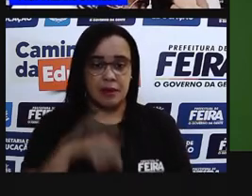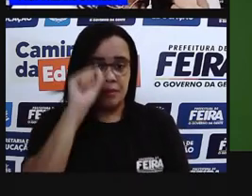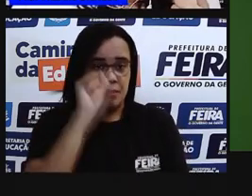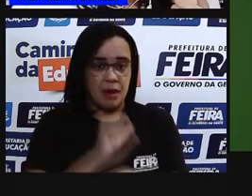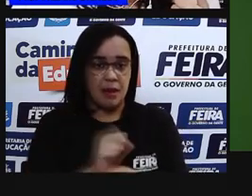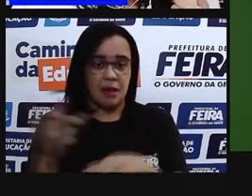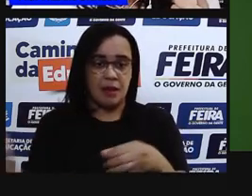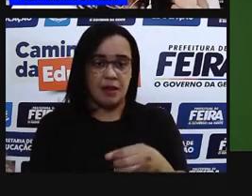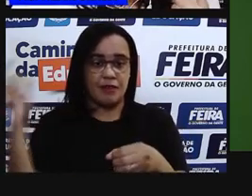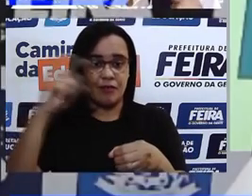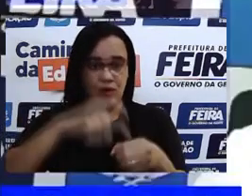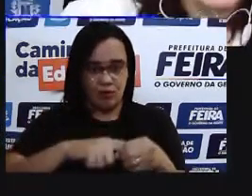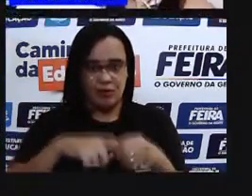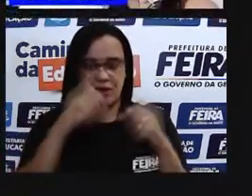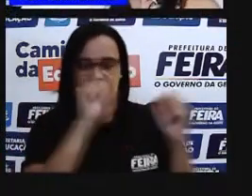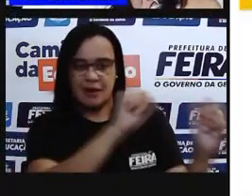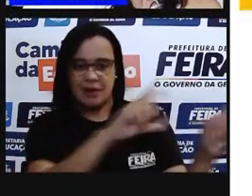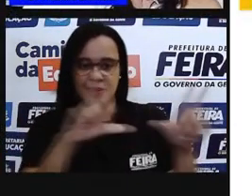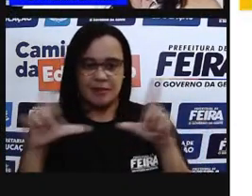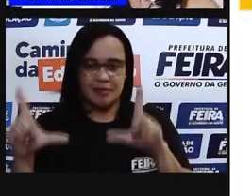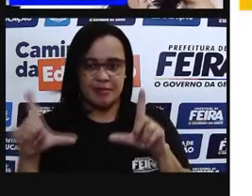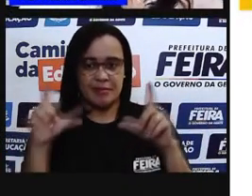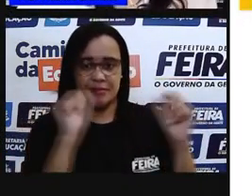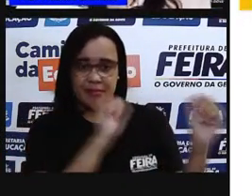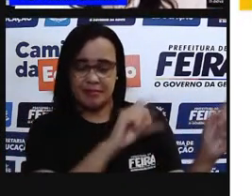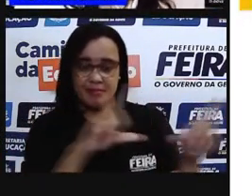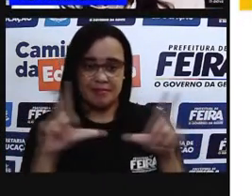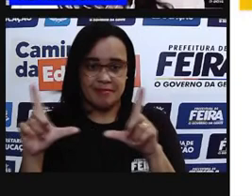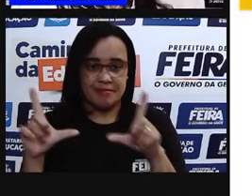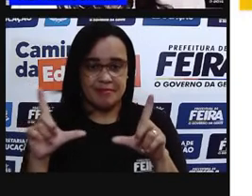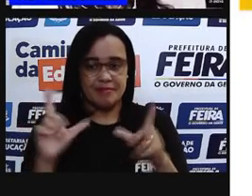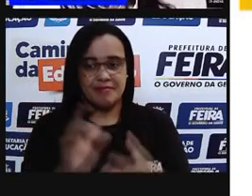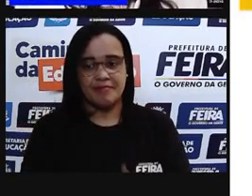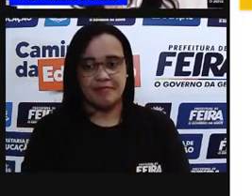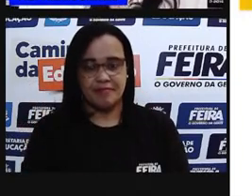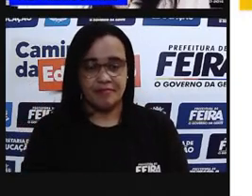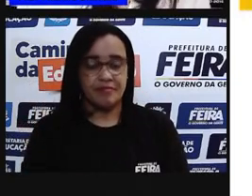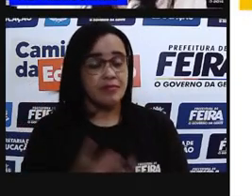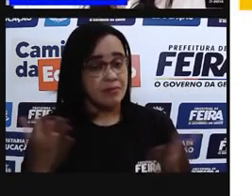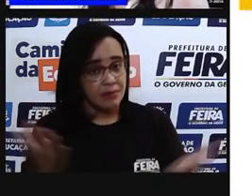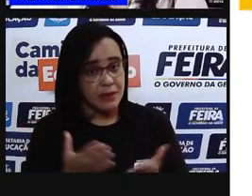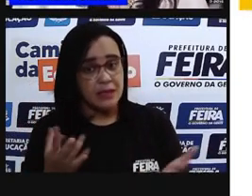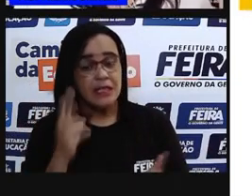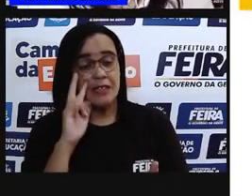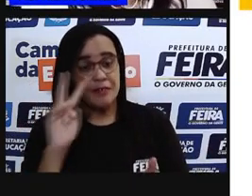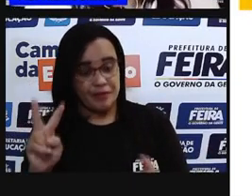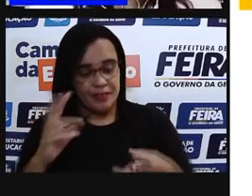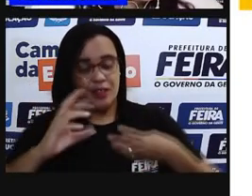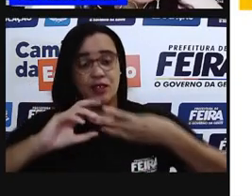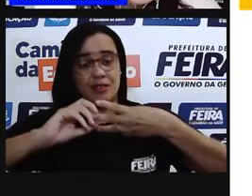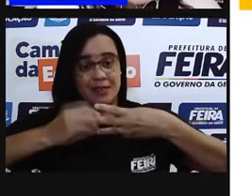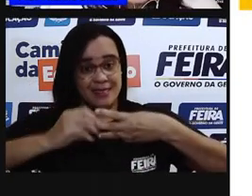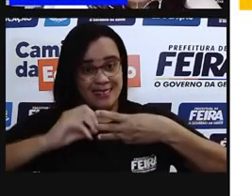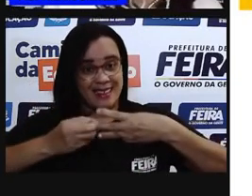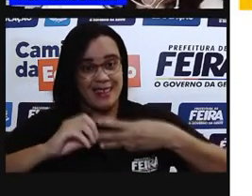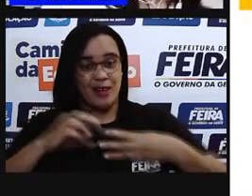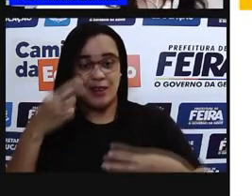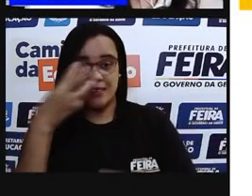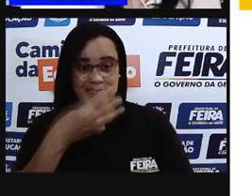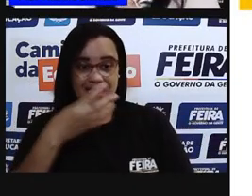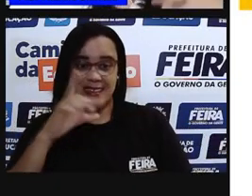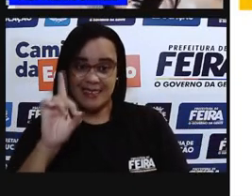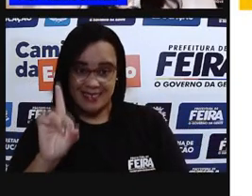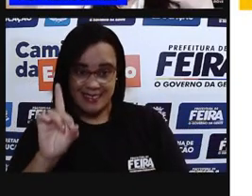vai voltar pra nossos slides. Agora, que a gente já viu, né, essa célula interativa em 3D,